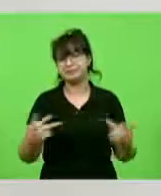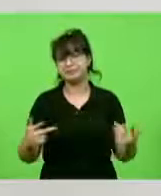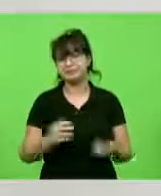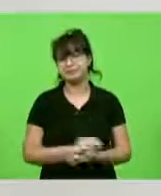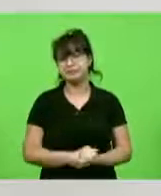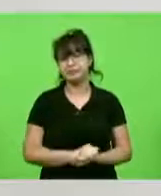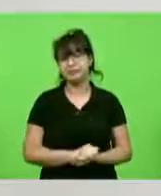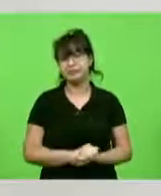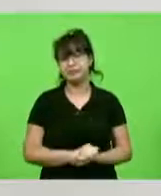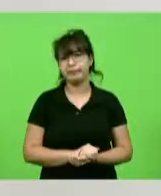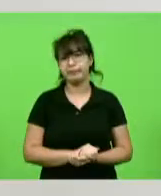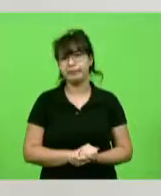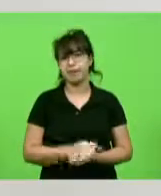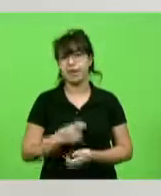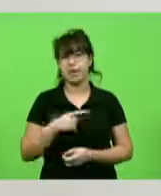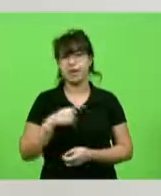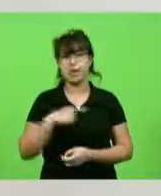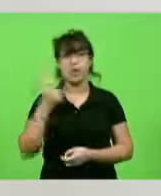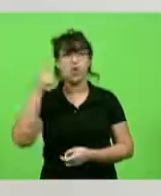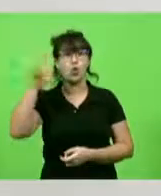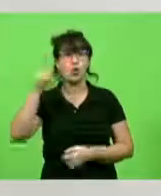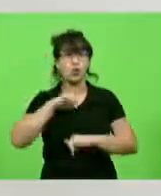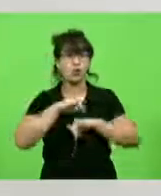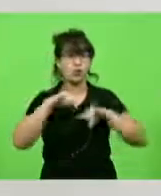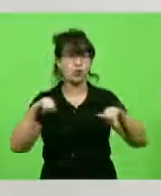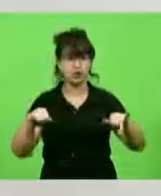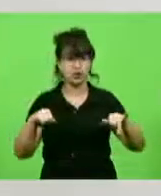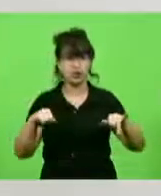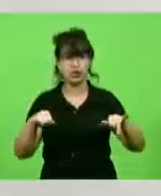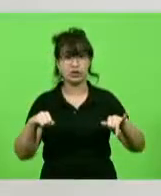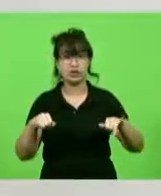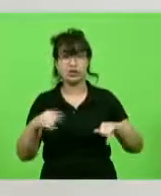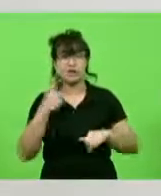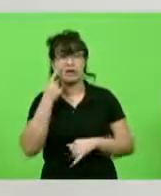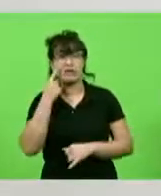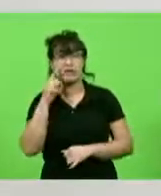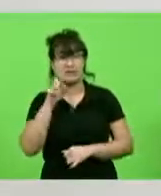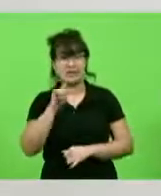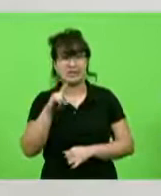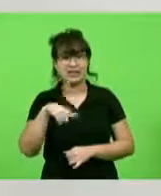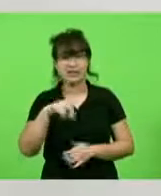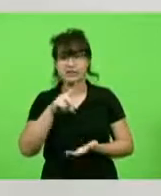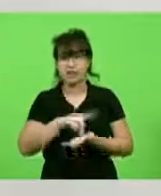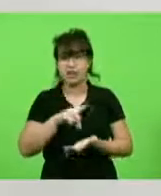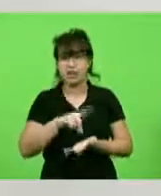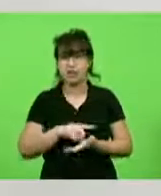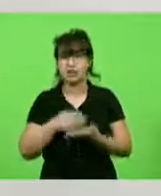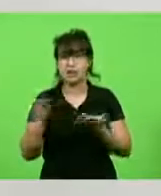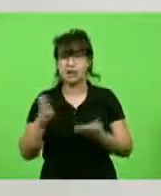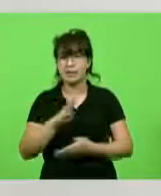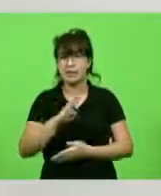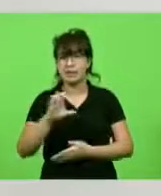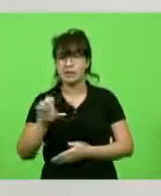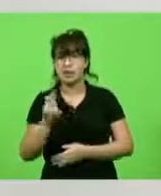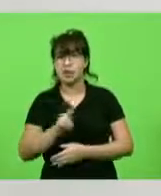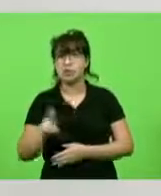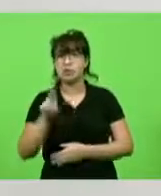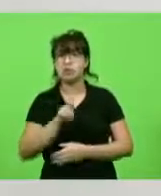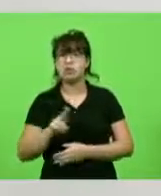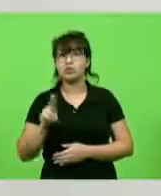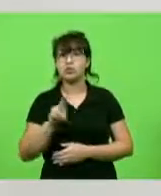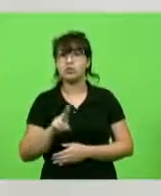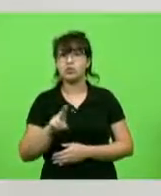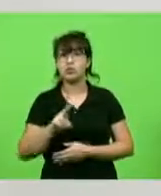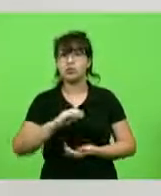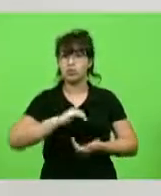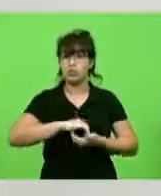confirmar esse caso, eu gostaria que não fosse verdade que em Balneário Camboriú estão utilizando a Guarda Municipal para fazer o atendimento